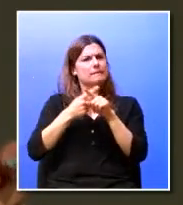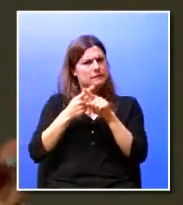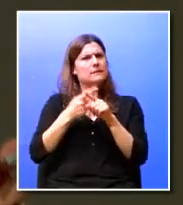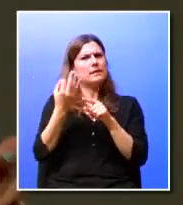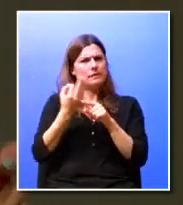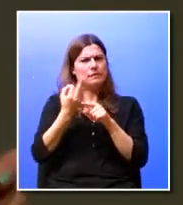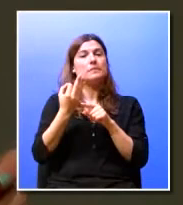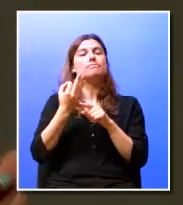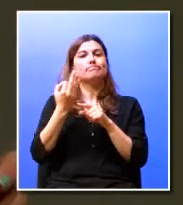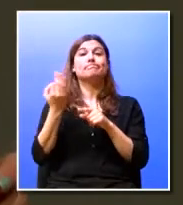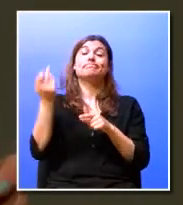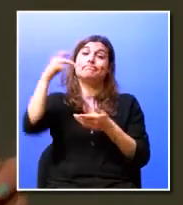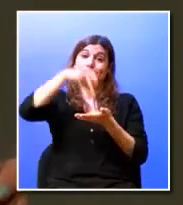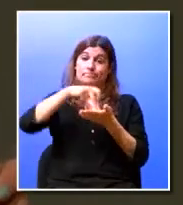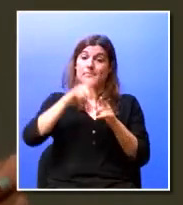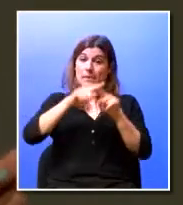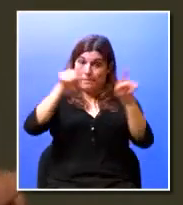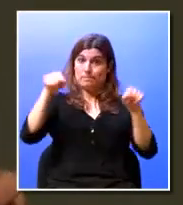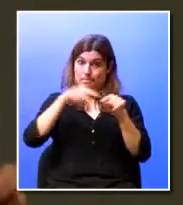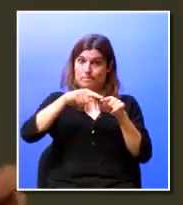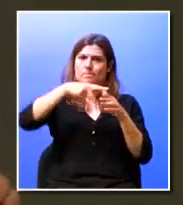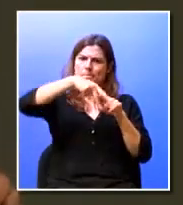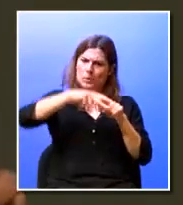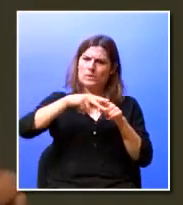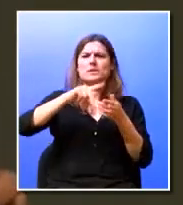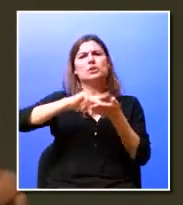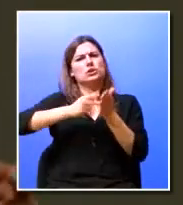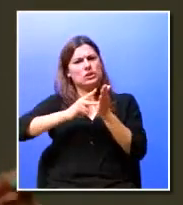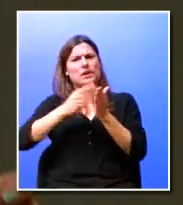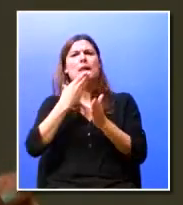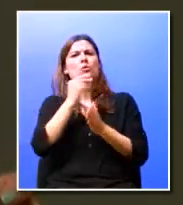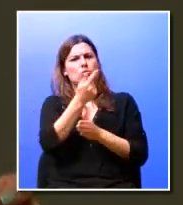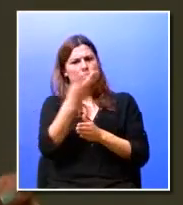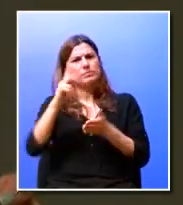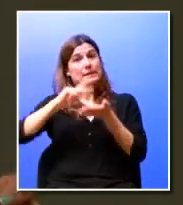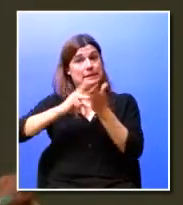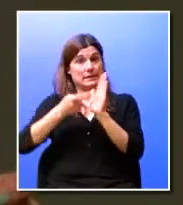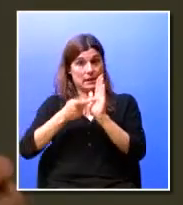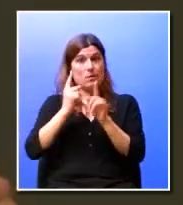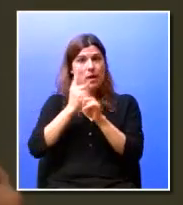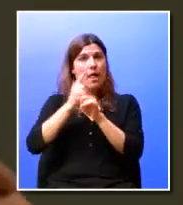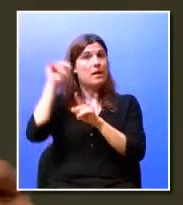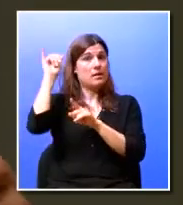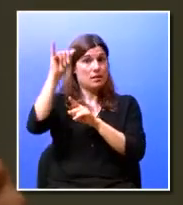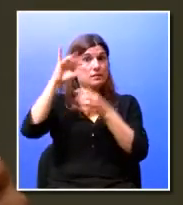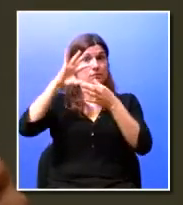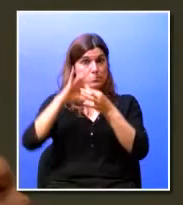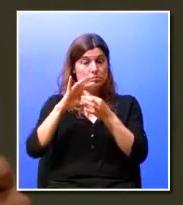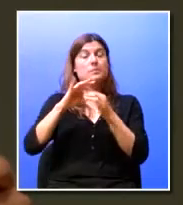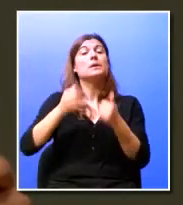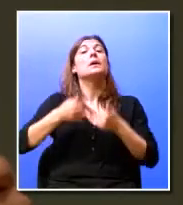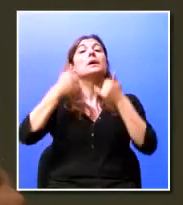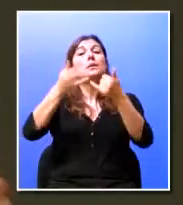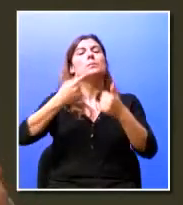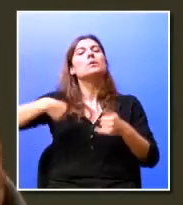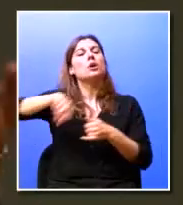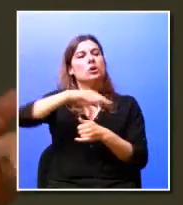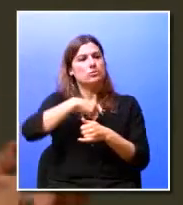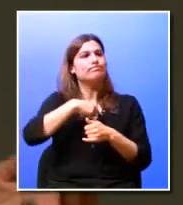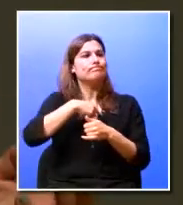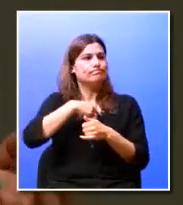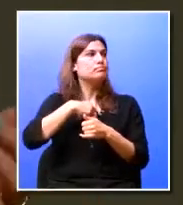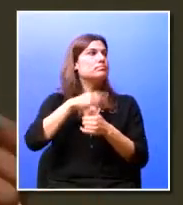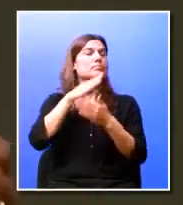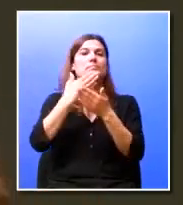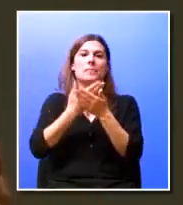receber nas instalações da manutenção em engenharia, alunos técnicos de manutenção de aeronaves, e nós depois também podermos ter levado